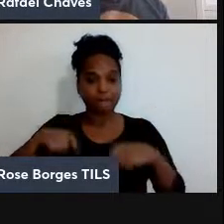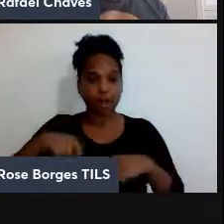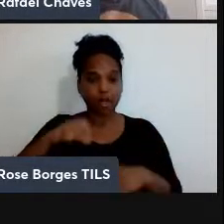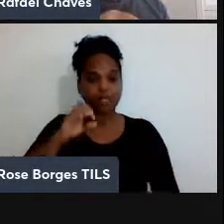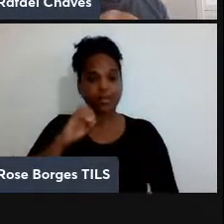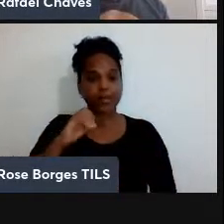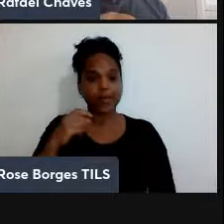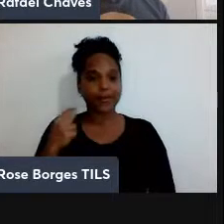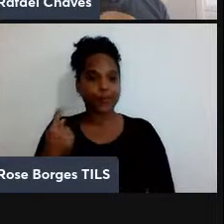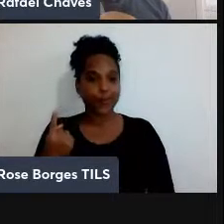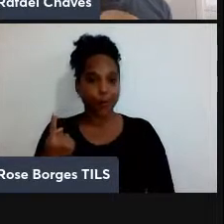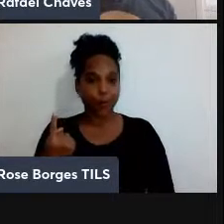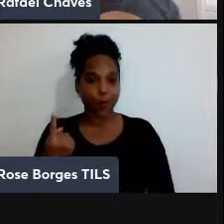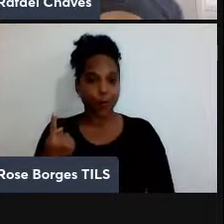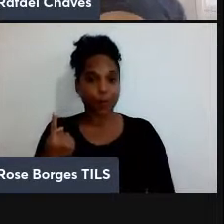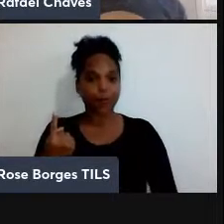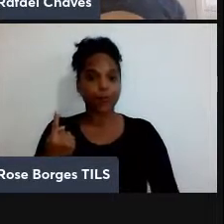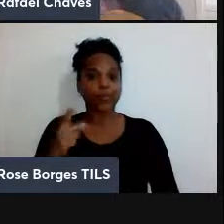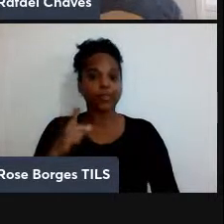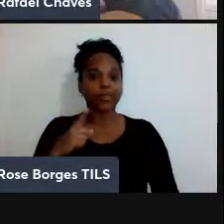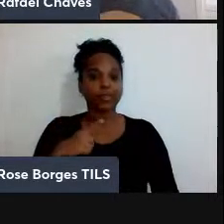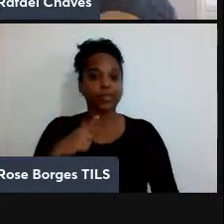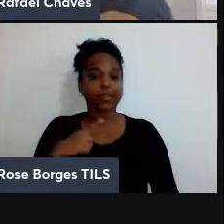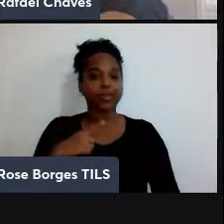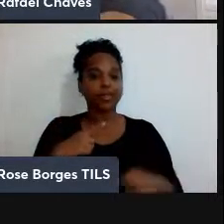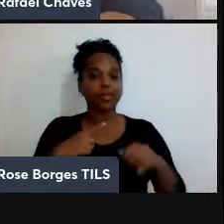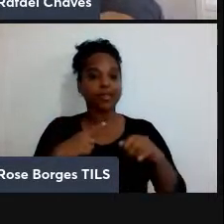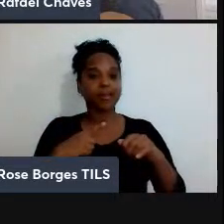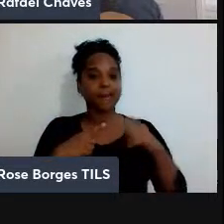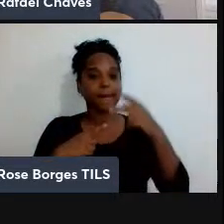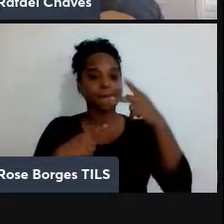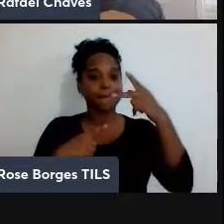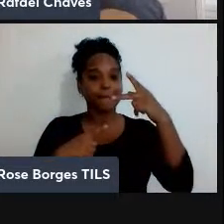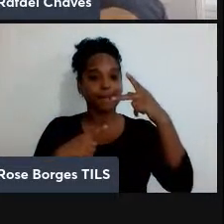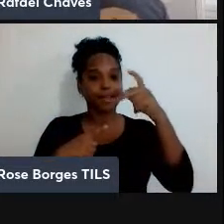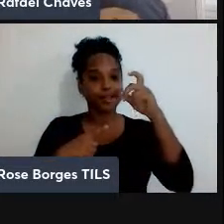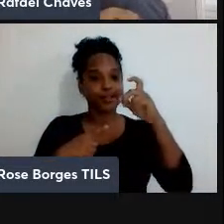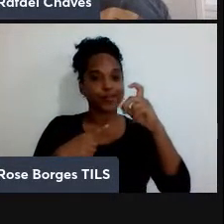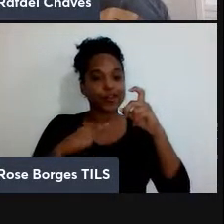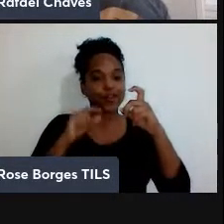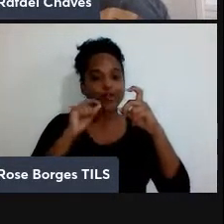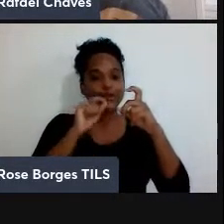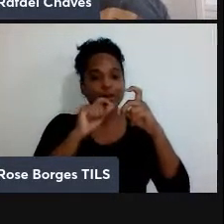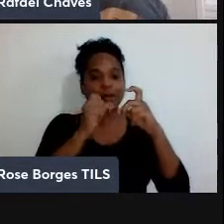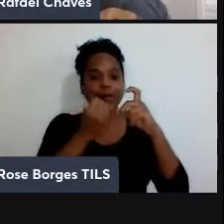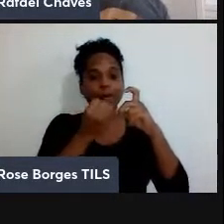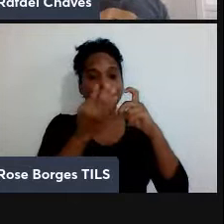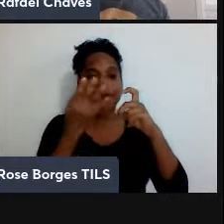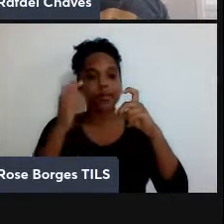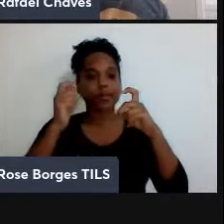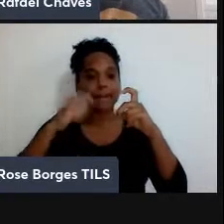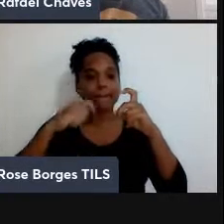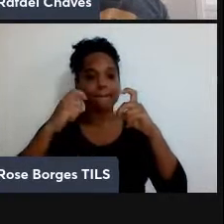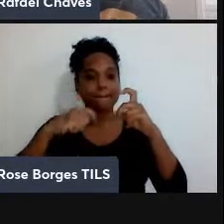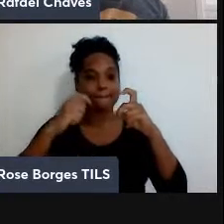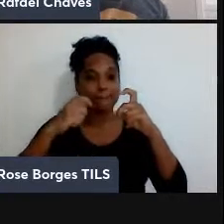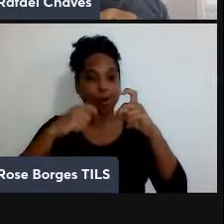e aqui o P de X é a probabilidade de que eu tenha caro ou que eu tenha coroa. Então, o que a gente vê aqui nesse